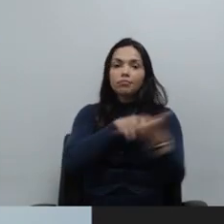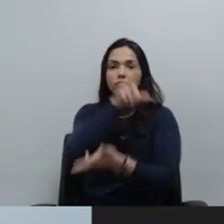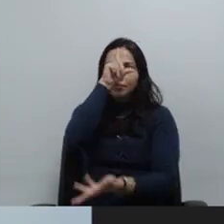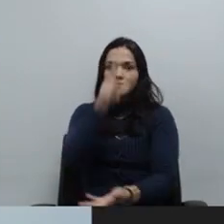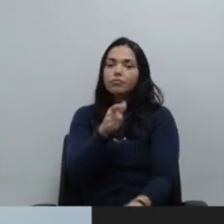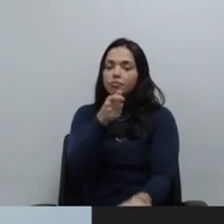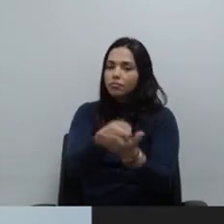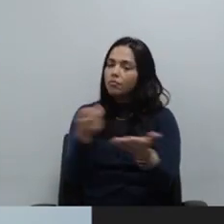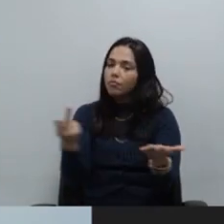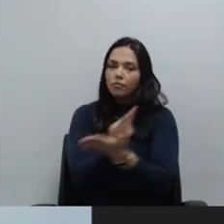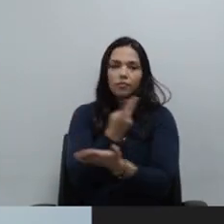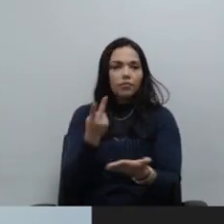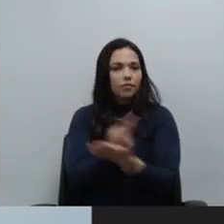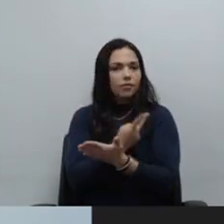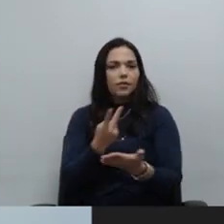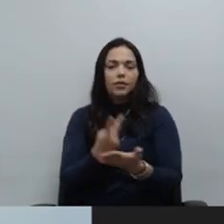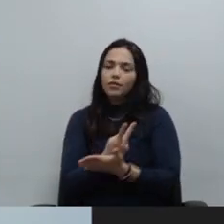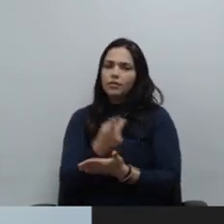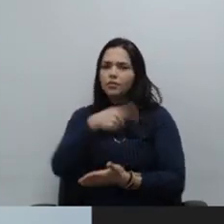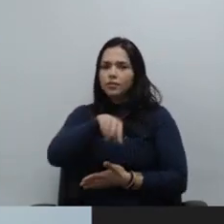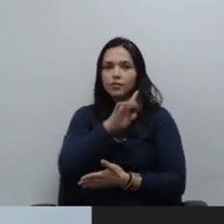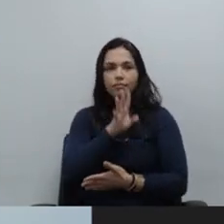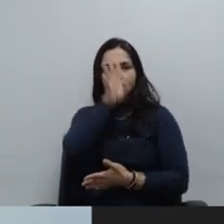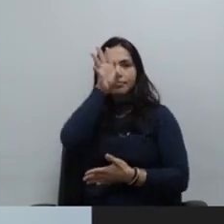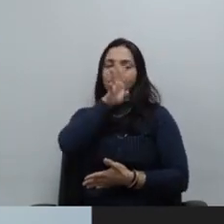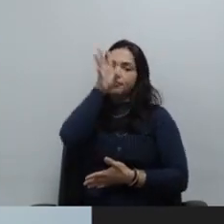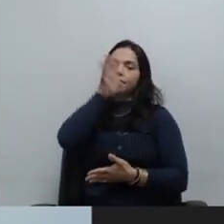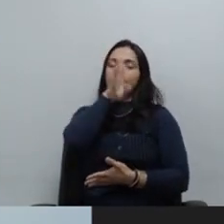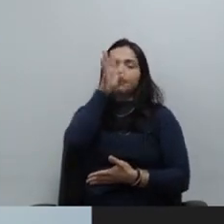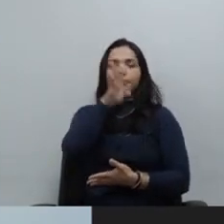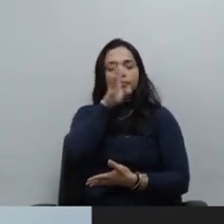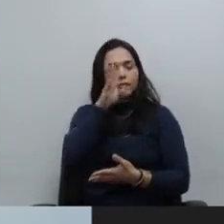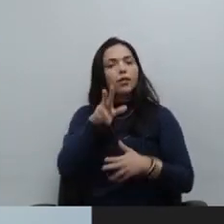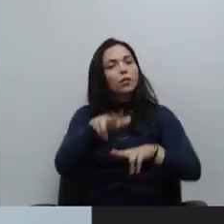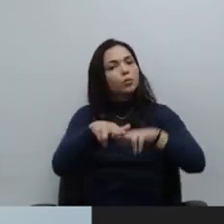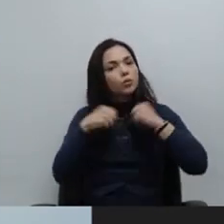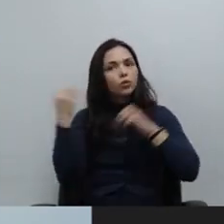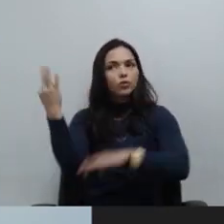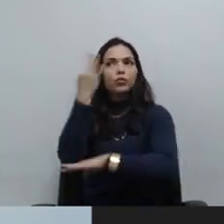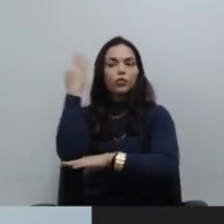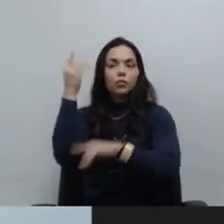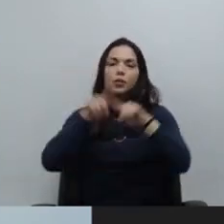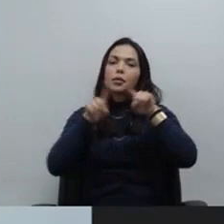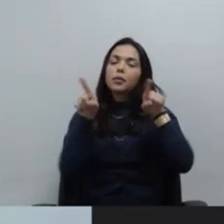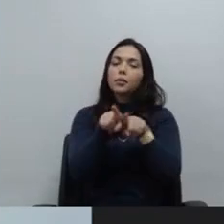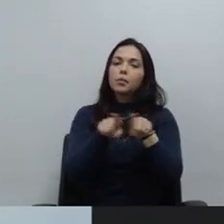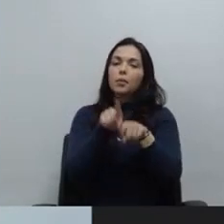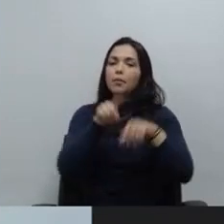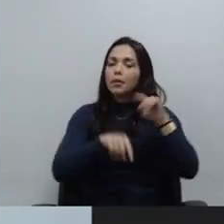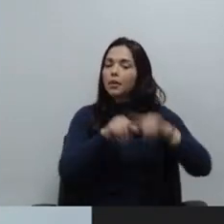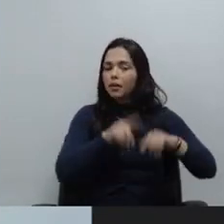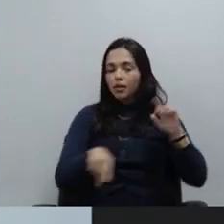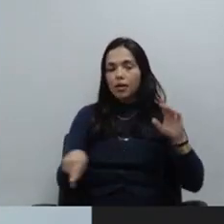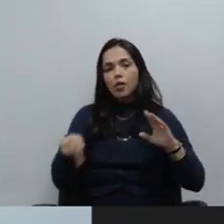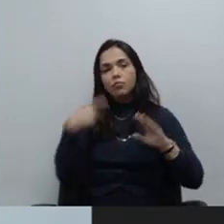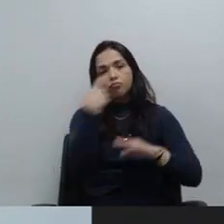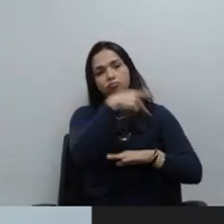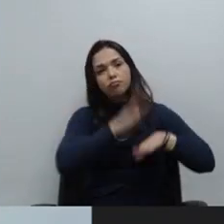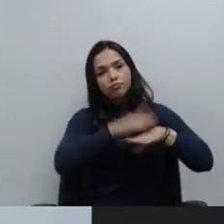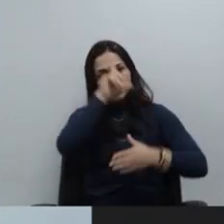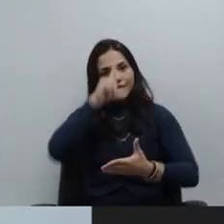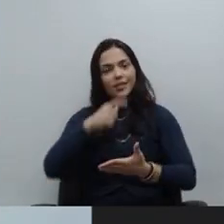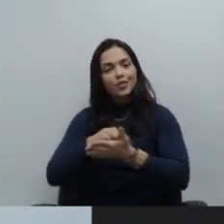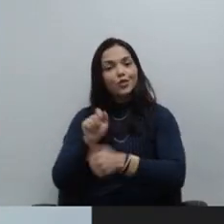arbitrária, uma decisão equivocada, inclusive, tanto do ponto de vista formal quanto material por parte da gestão. Fica aqui, então, o meu pedido